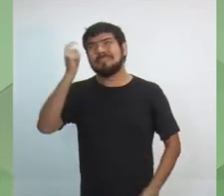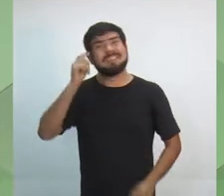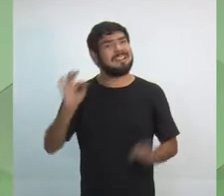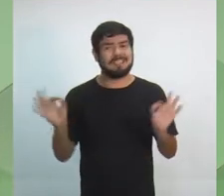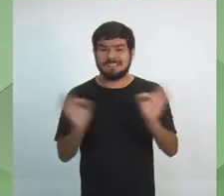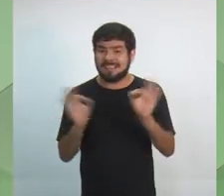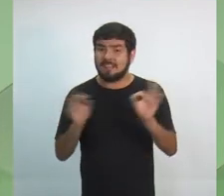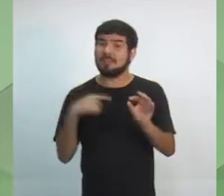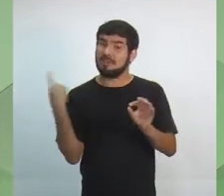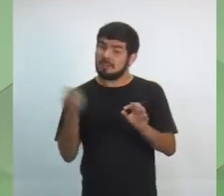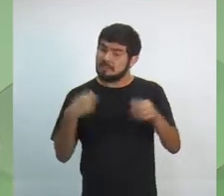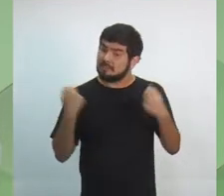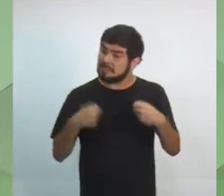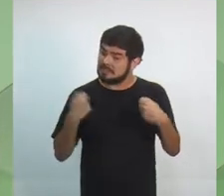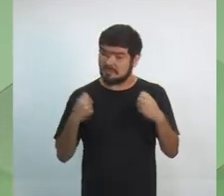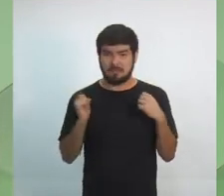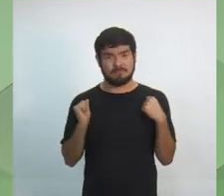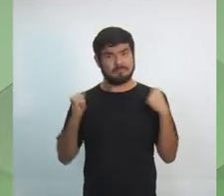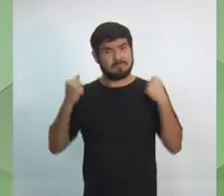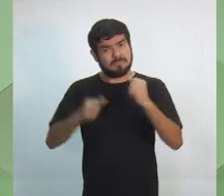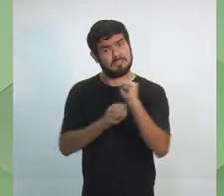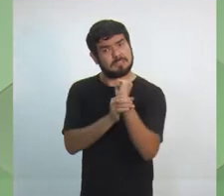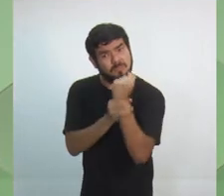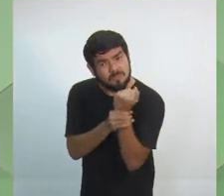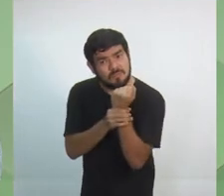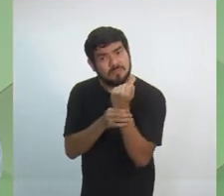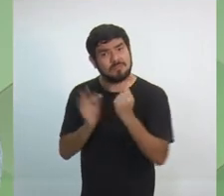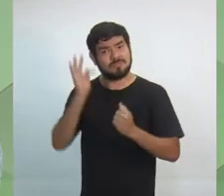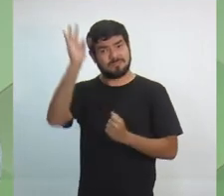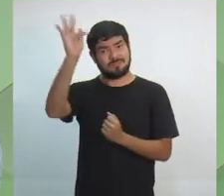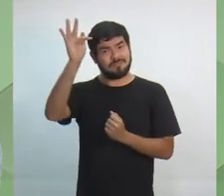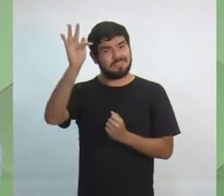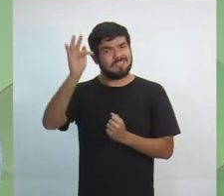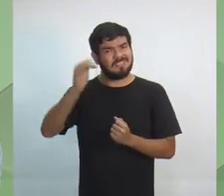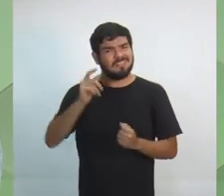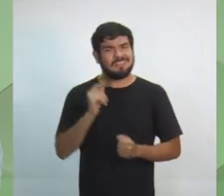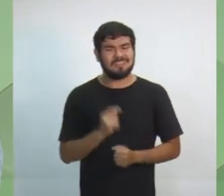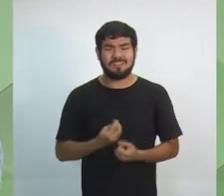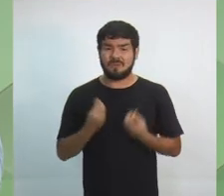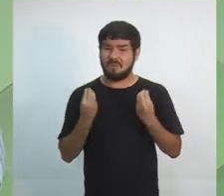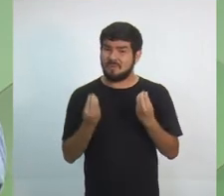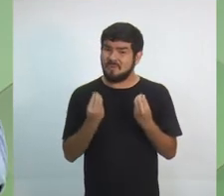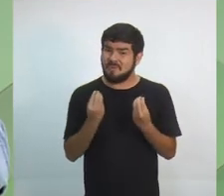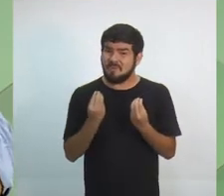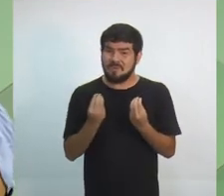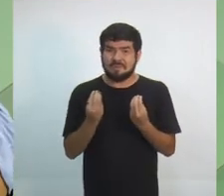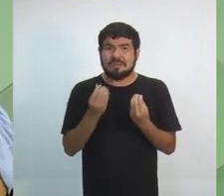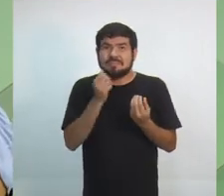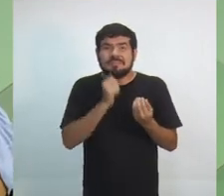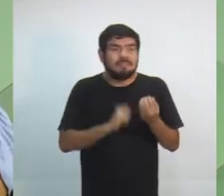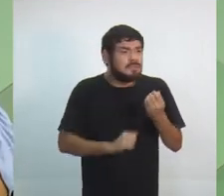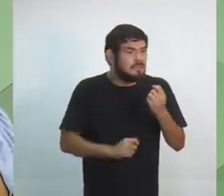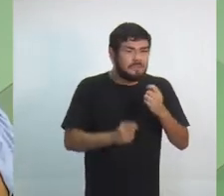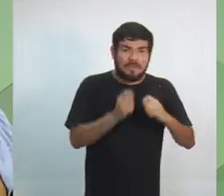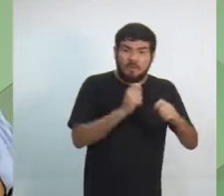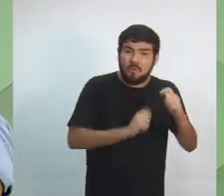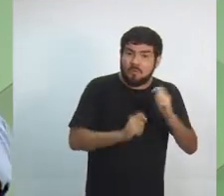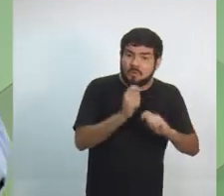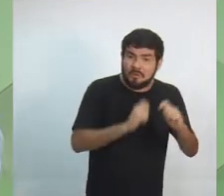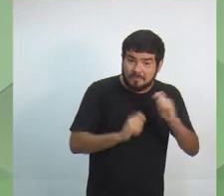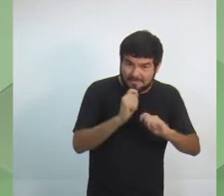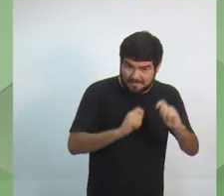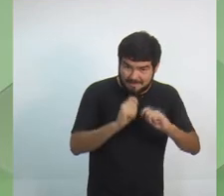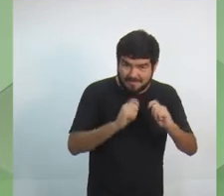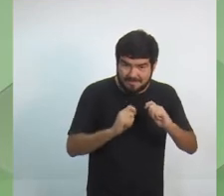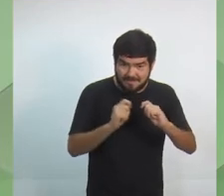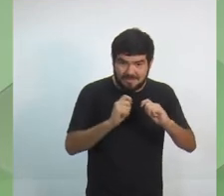construindo pontes seguras para o futuro. Nenhuma economia passa sem antes ter desenvolvido o seu